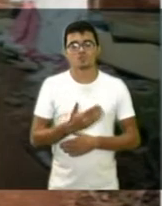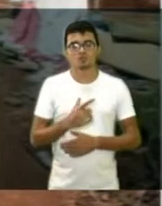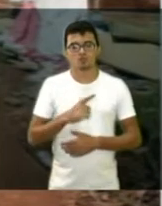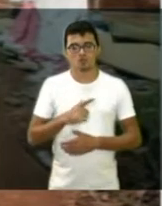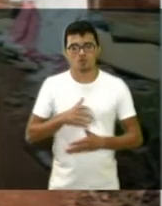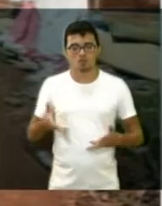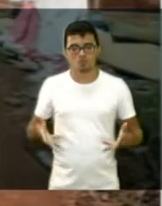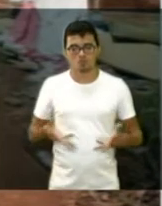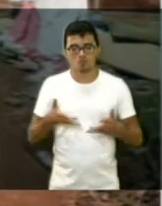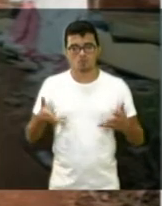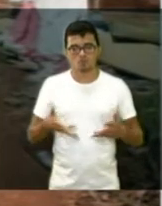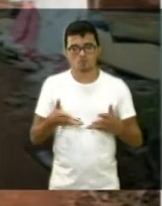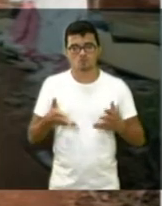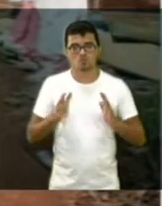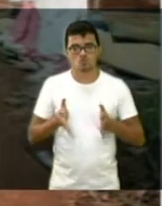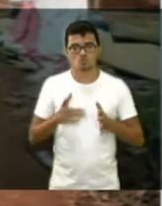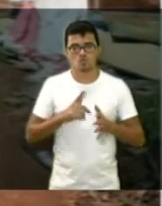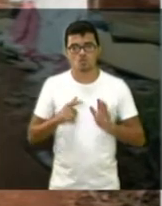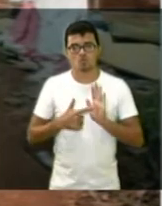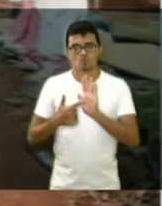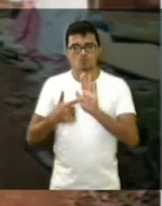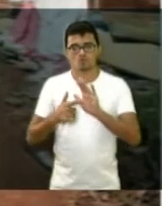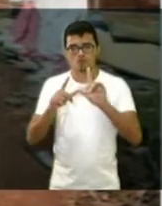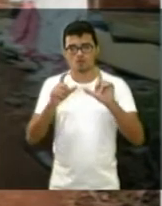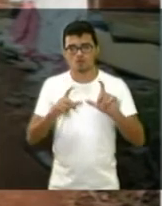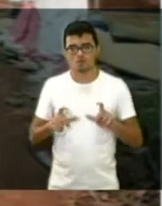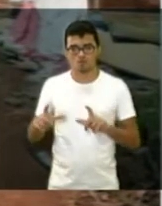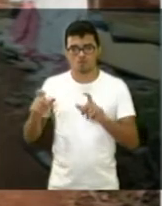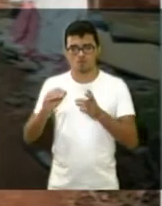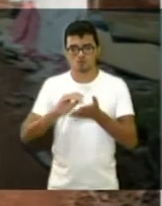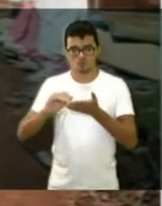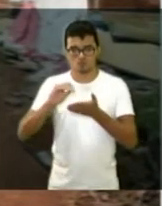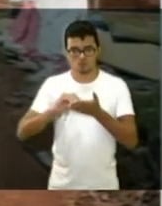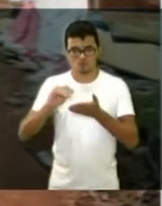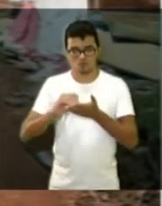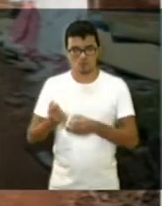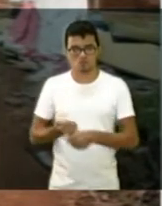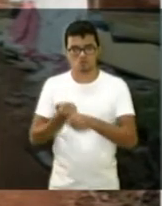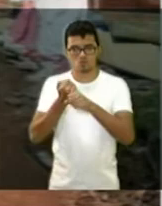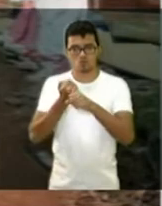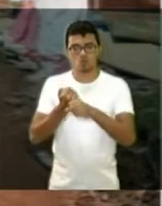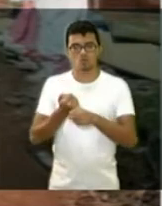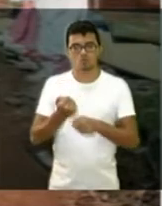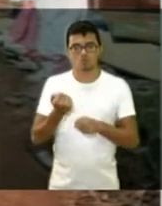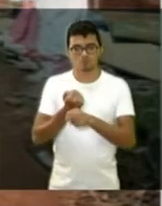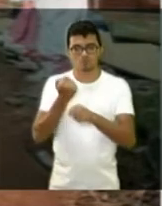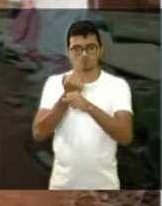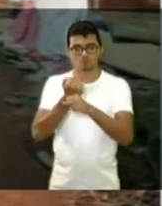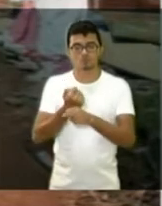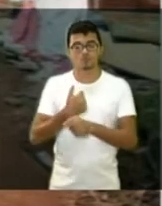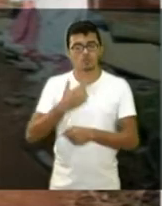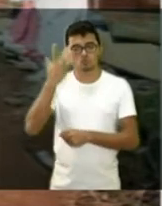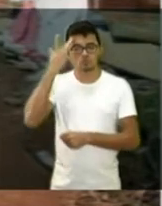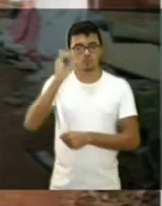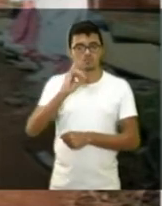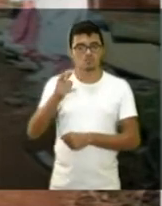mobilização, já deixei as fotos, tudo para o secretário de obra, não soube se ontem ou hoje,